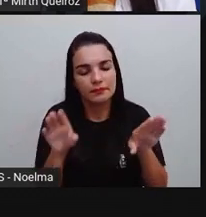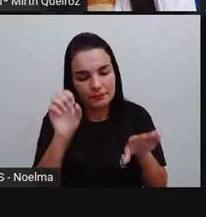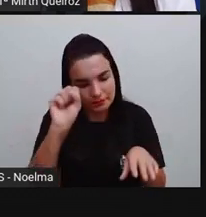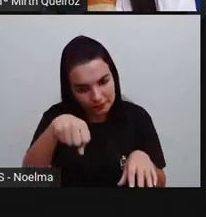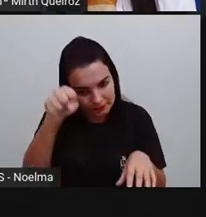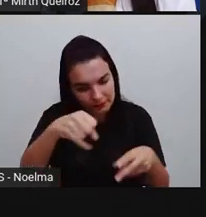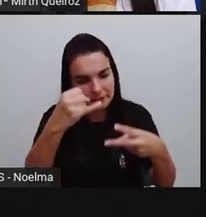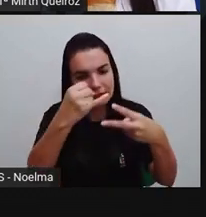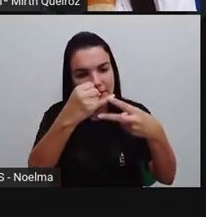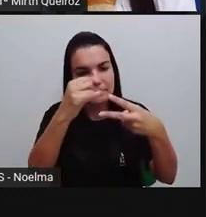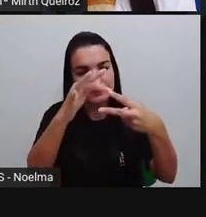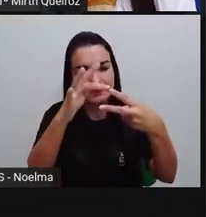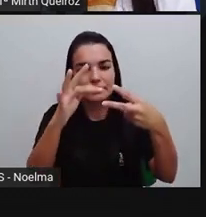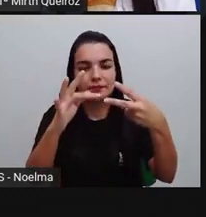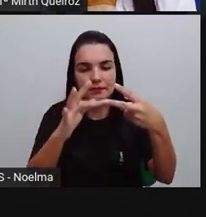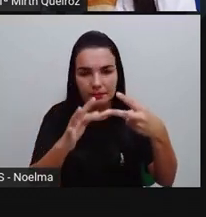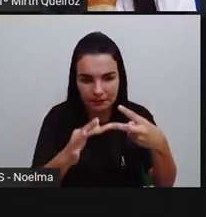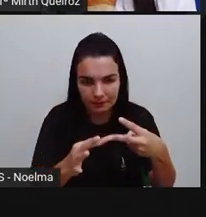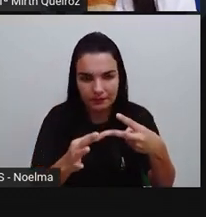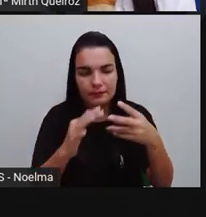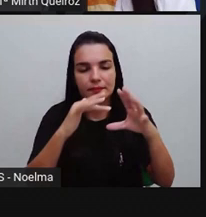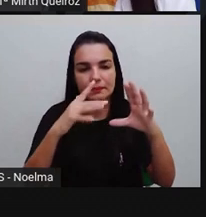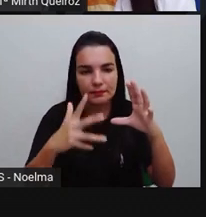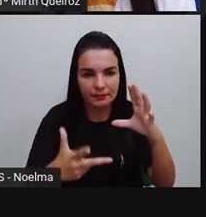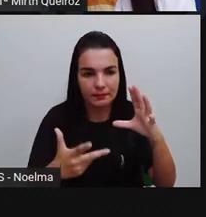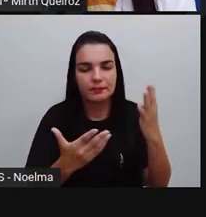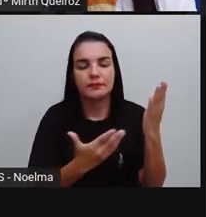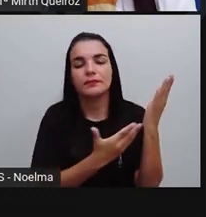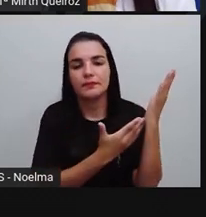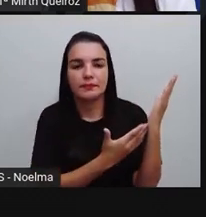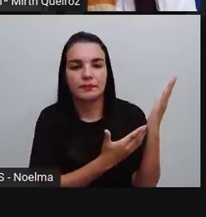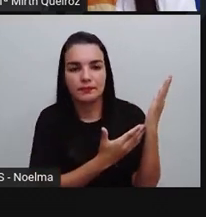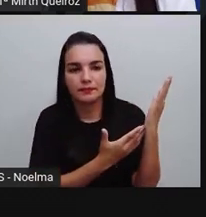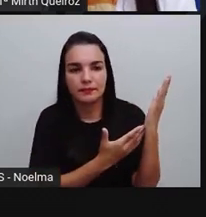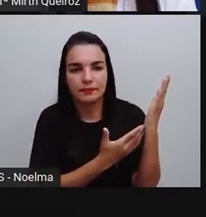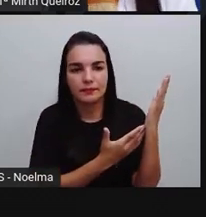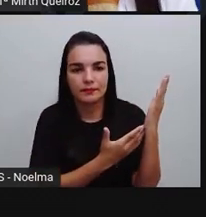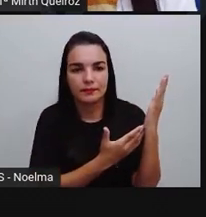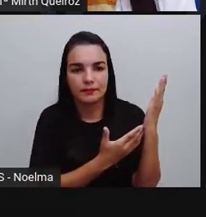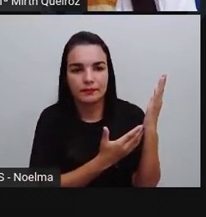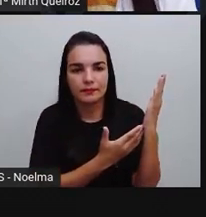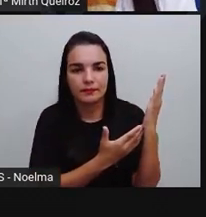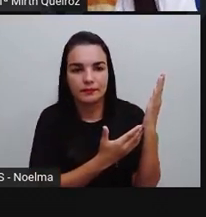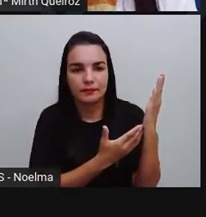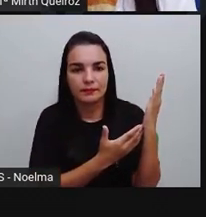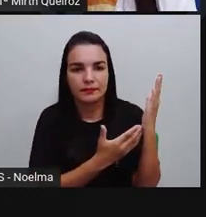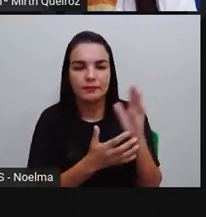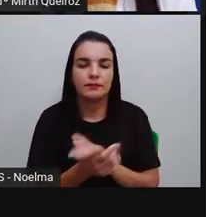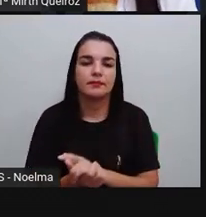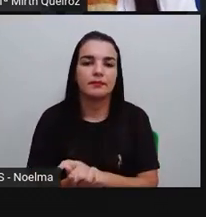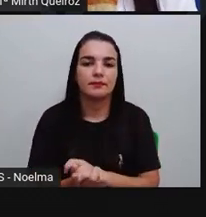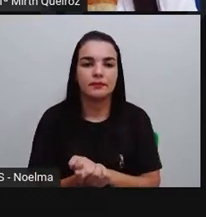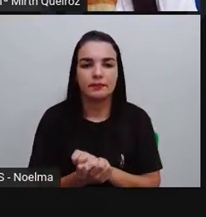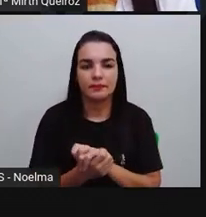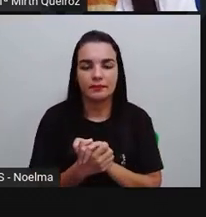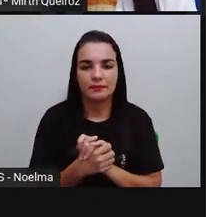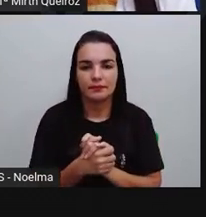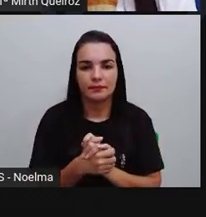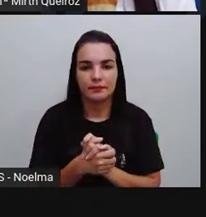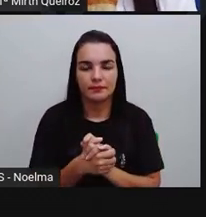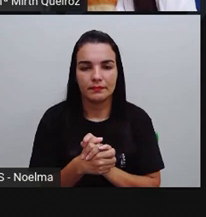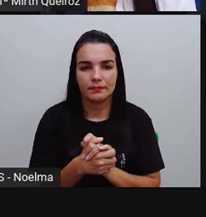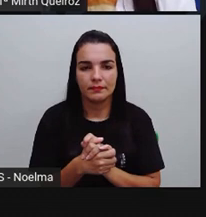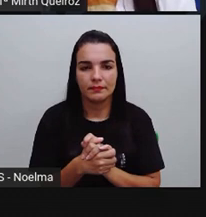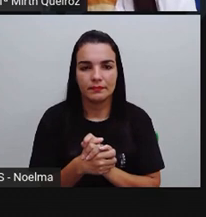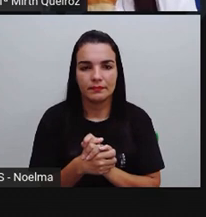segmentos de reta. Isso vai fazer com que o polígono seja classificado como o retângulo, perdão seja classificado